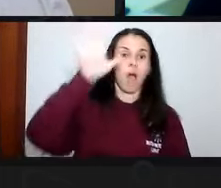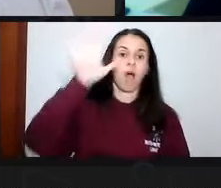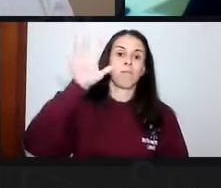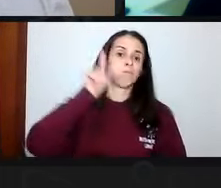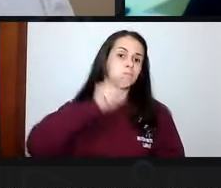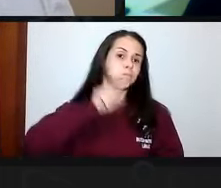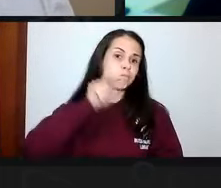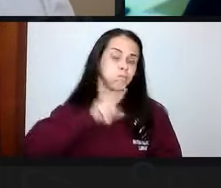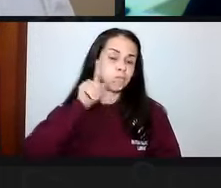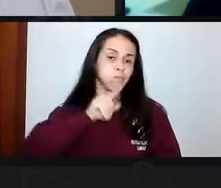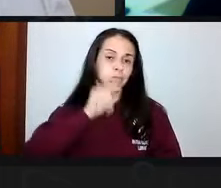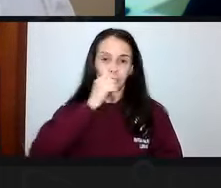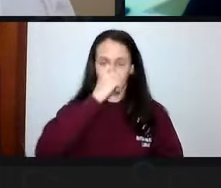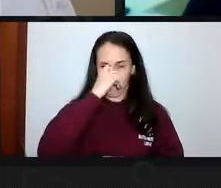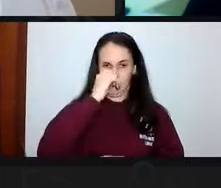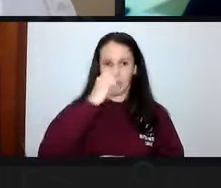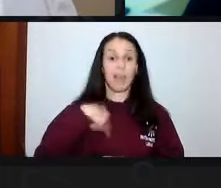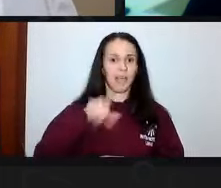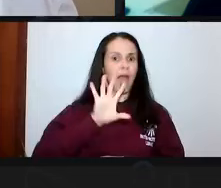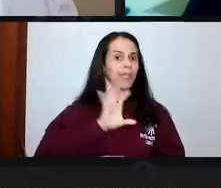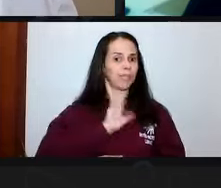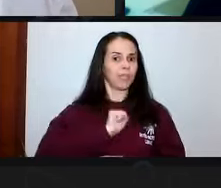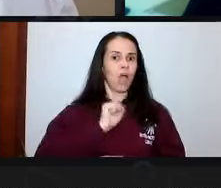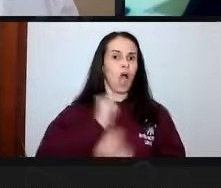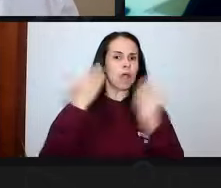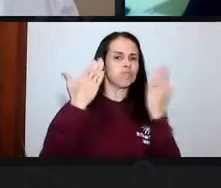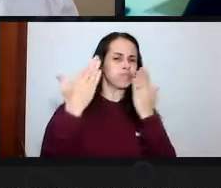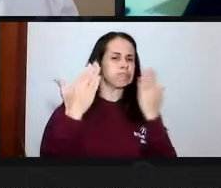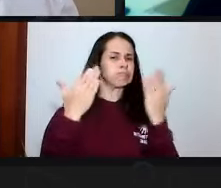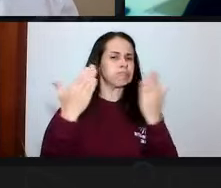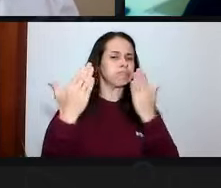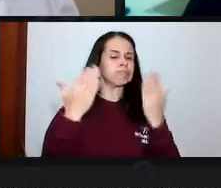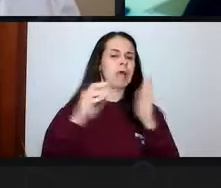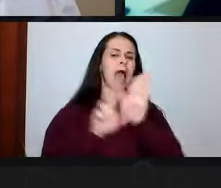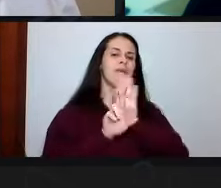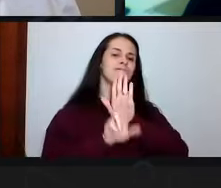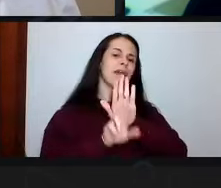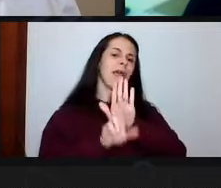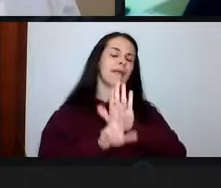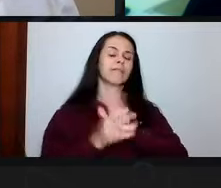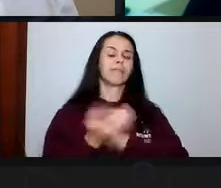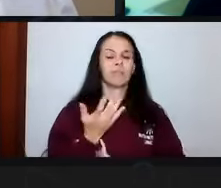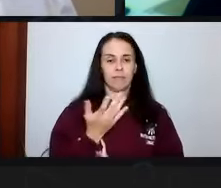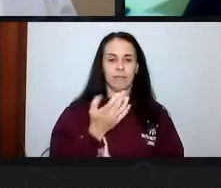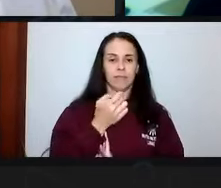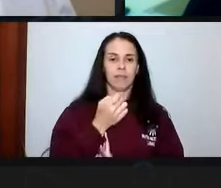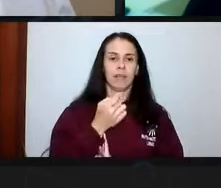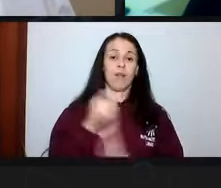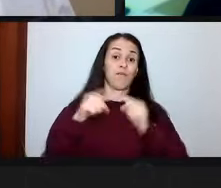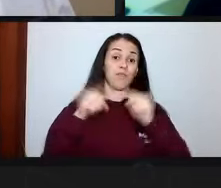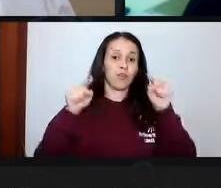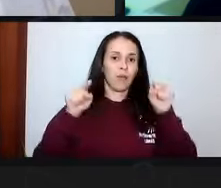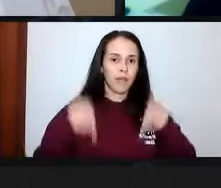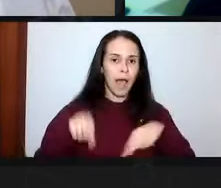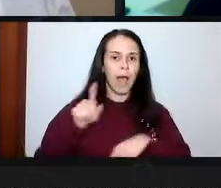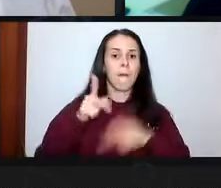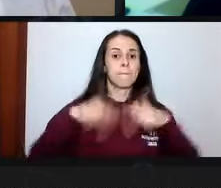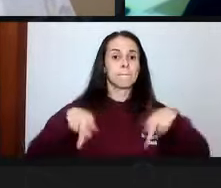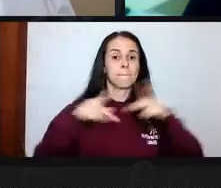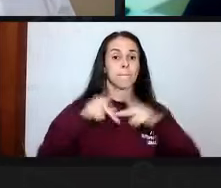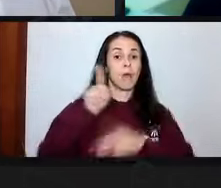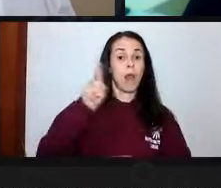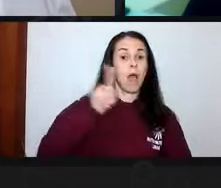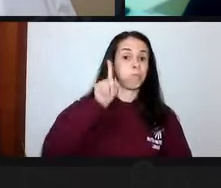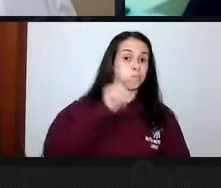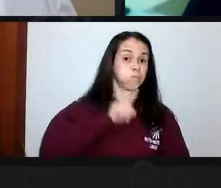que todos nós gostamos de fazer reverência e referência. O serviço público americano é bem mais abrangente, o